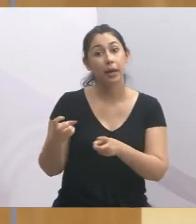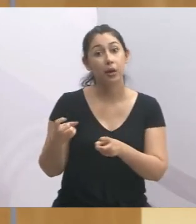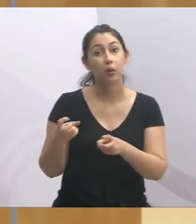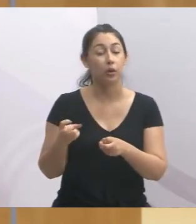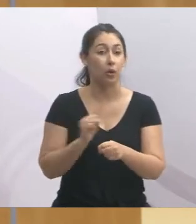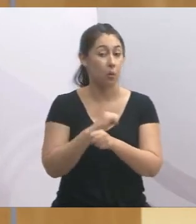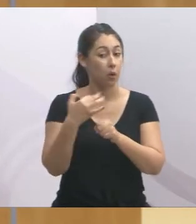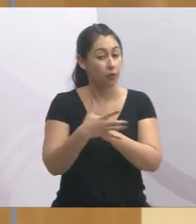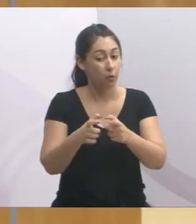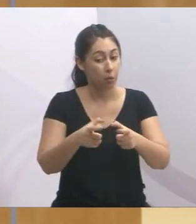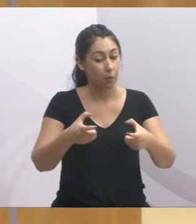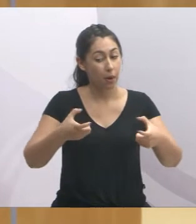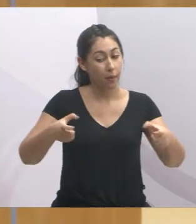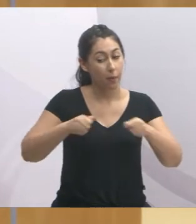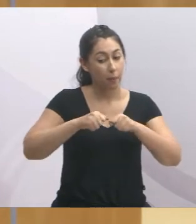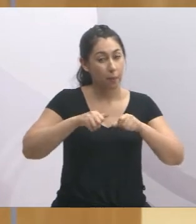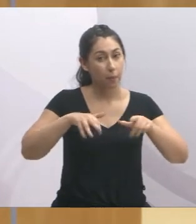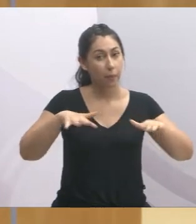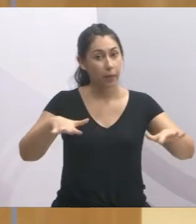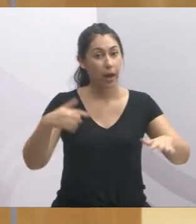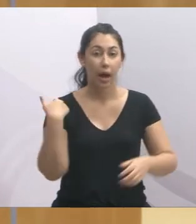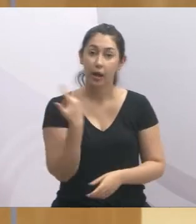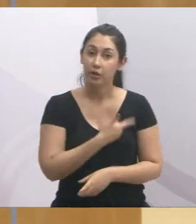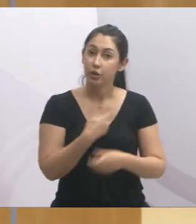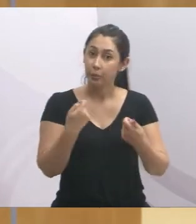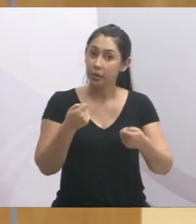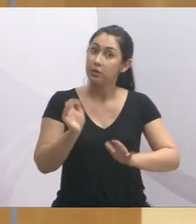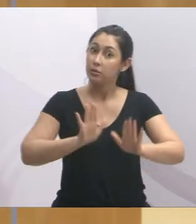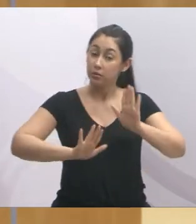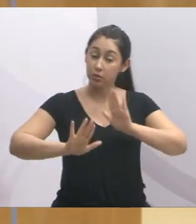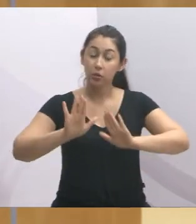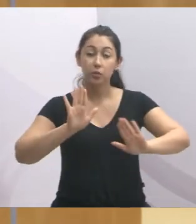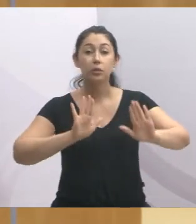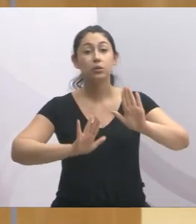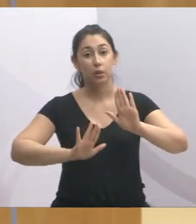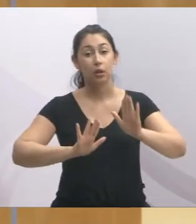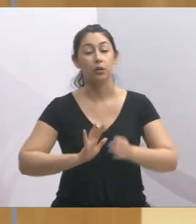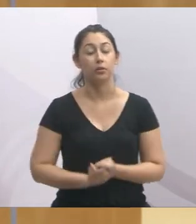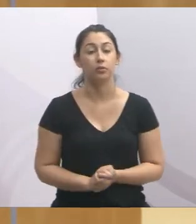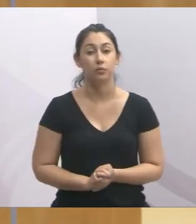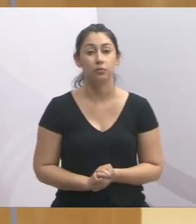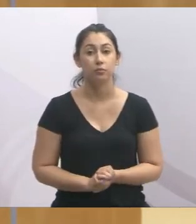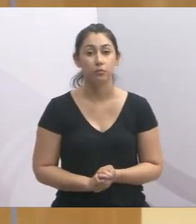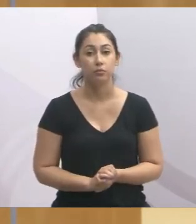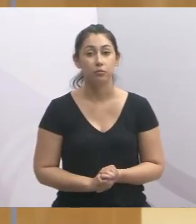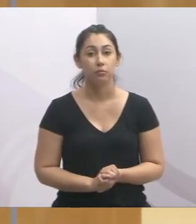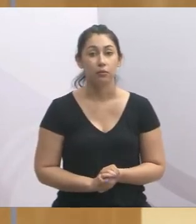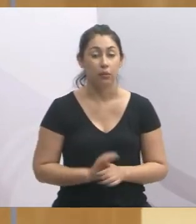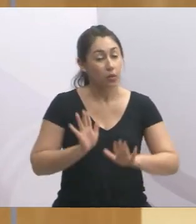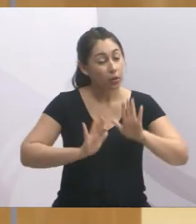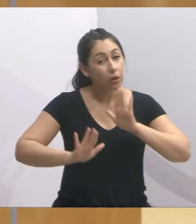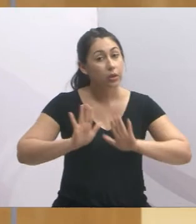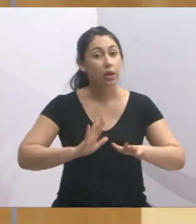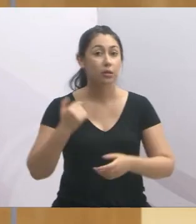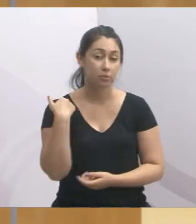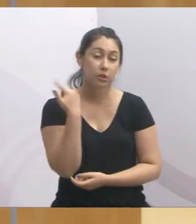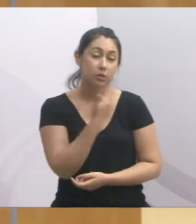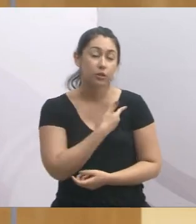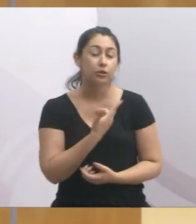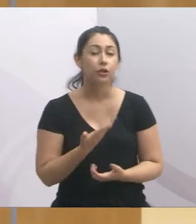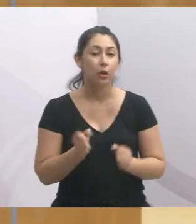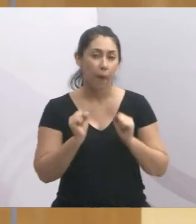os casos de Covid-19. Então, a gente precisa se precaver, a gente precisa tomar essas providências para que a gente